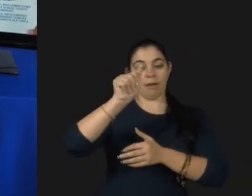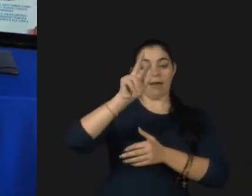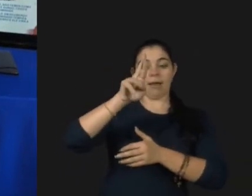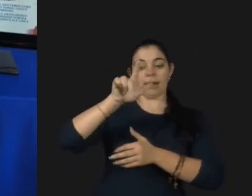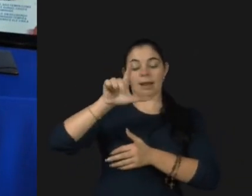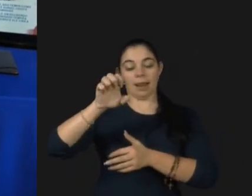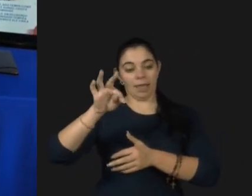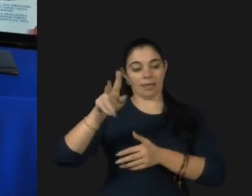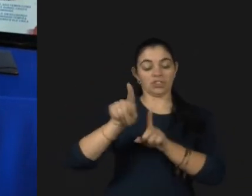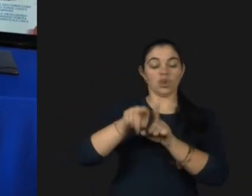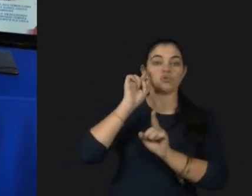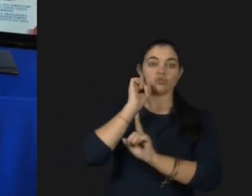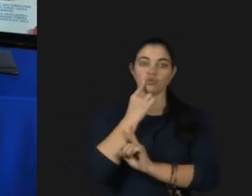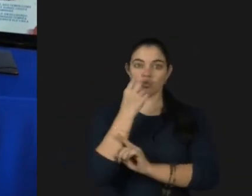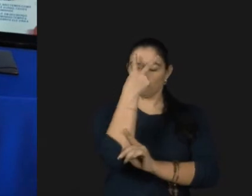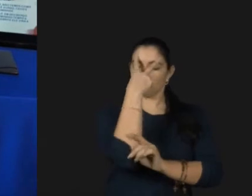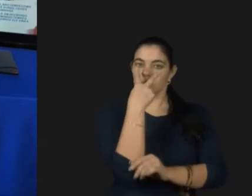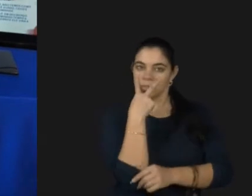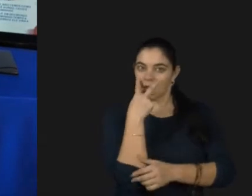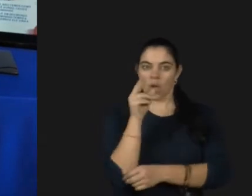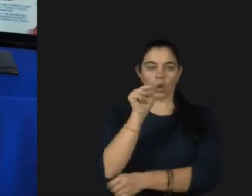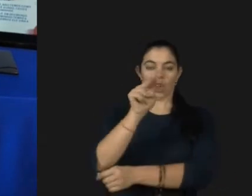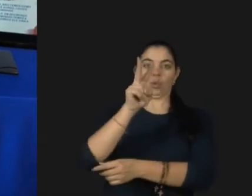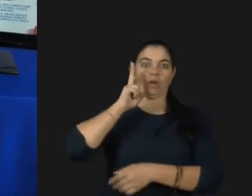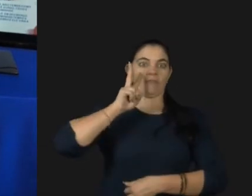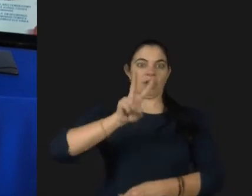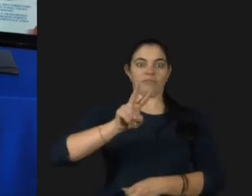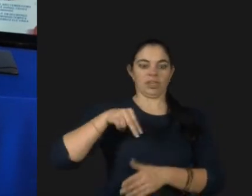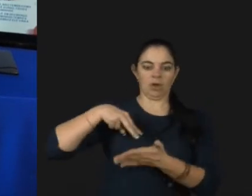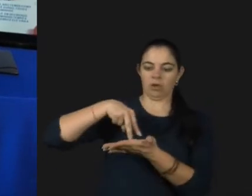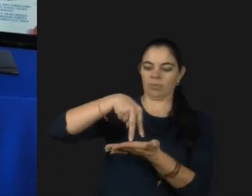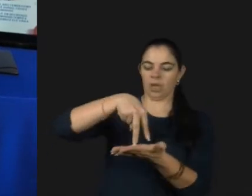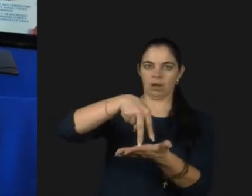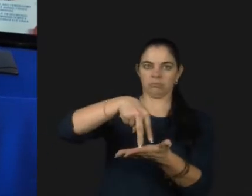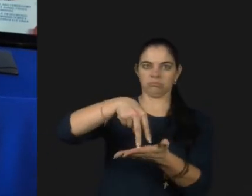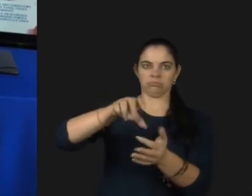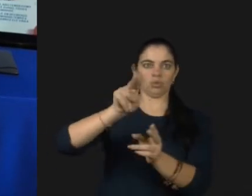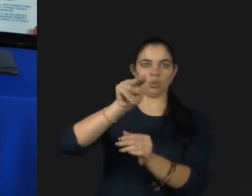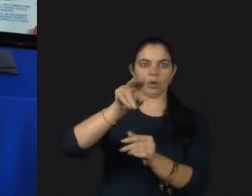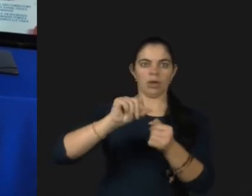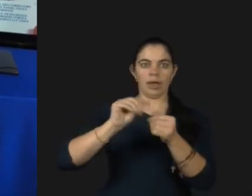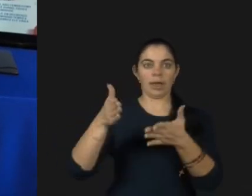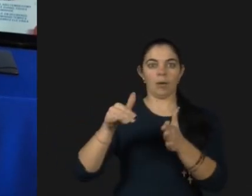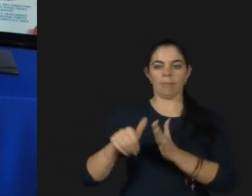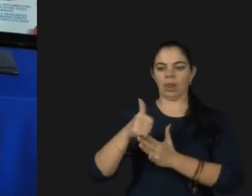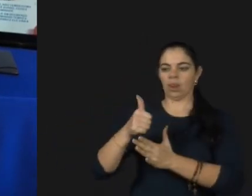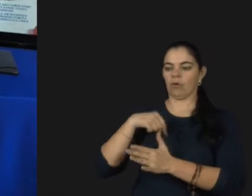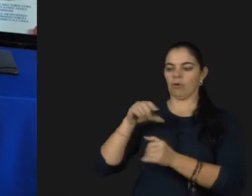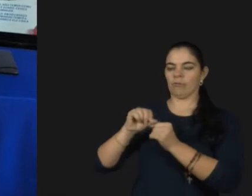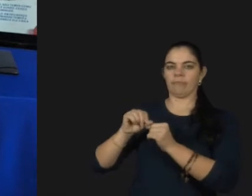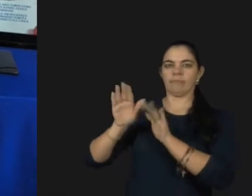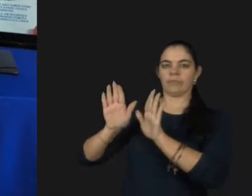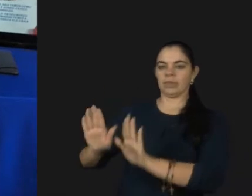o seu filho é surdo, cego e nunca vai vir a caminhar. O melhor que vocês têm para fazer é deixá-lo em seu berço